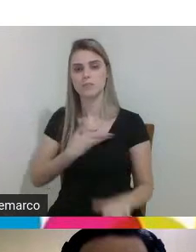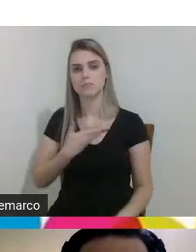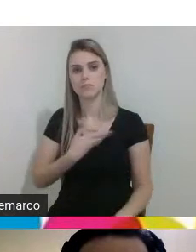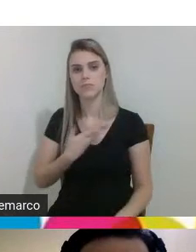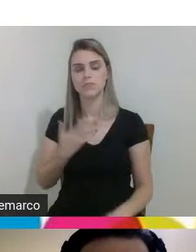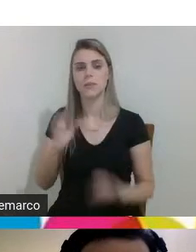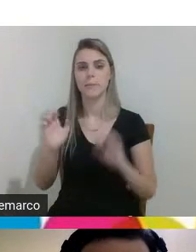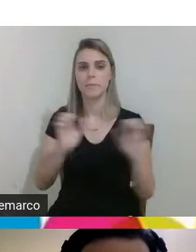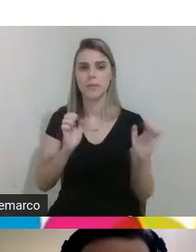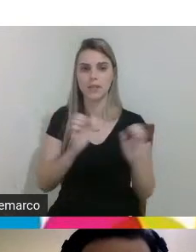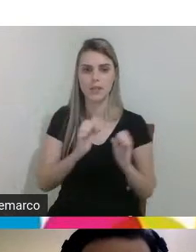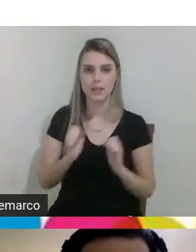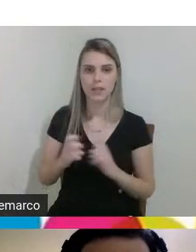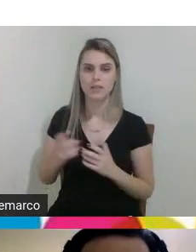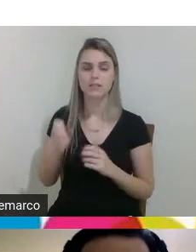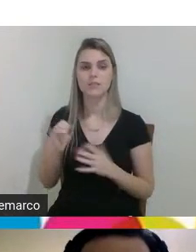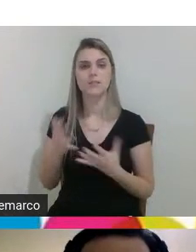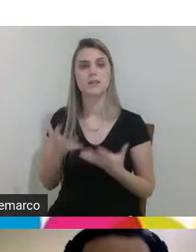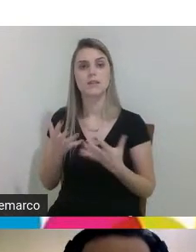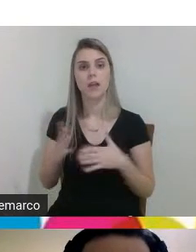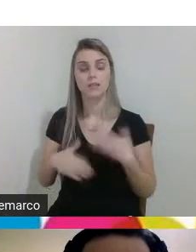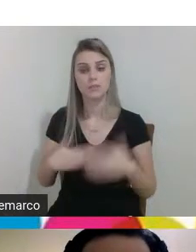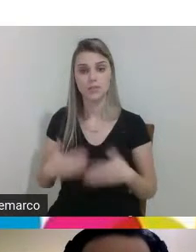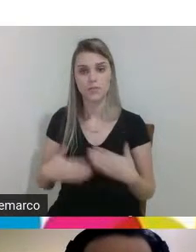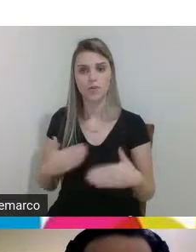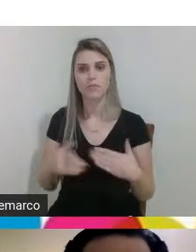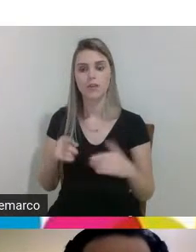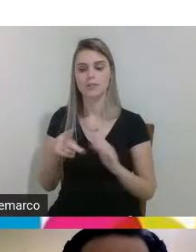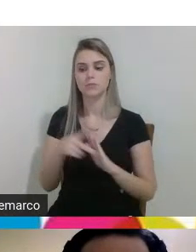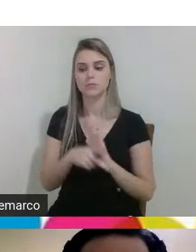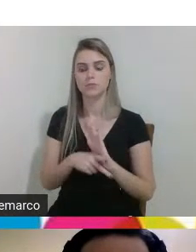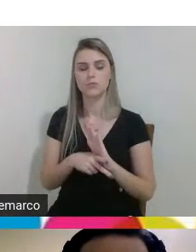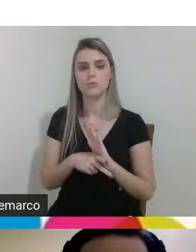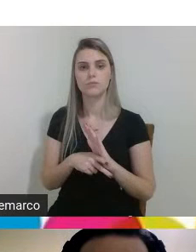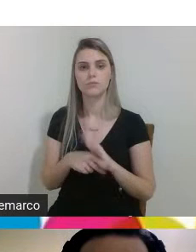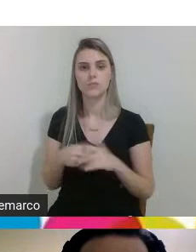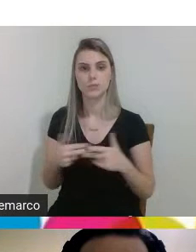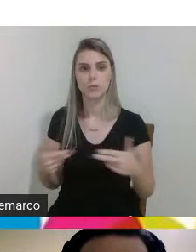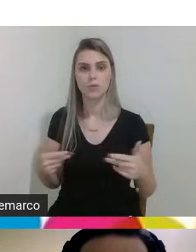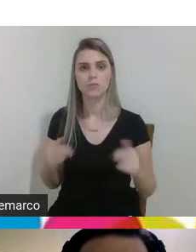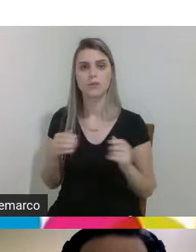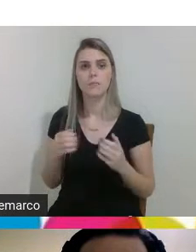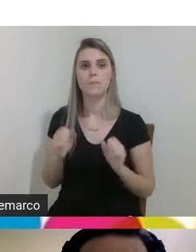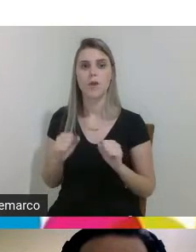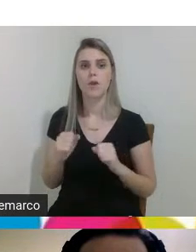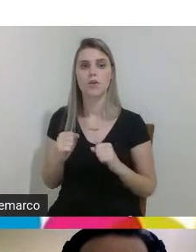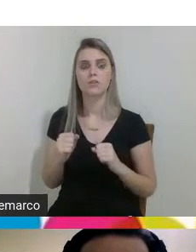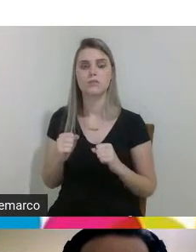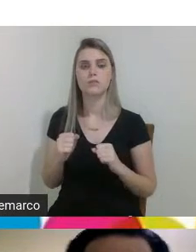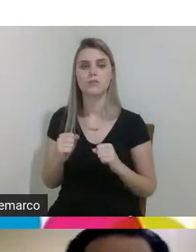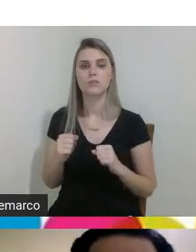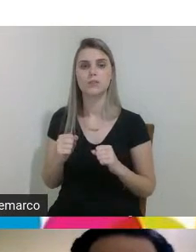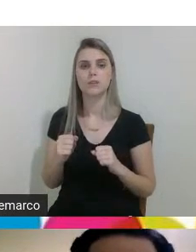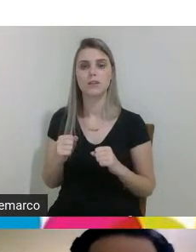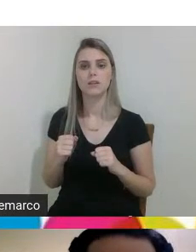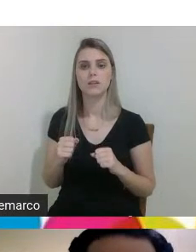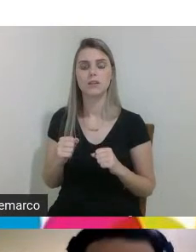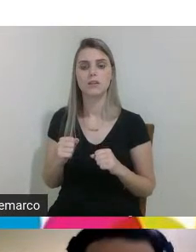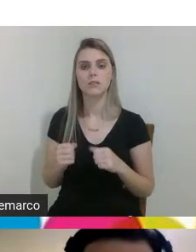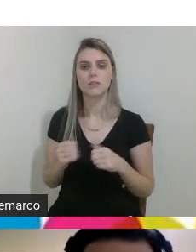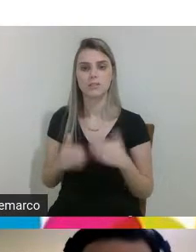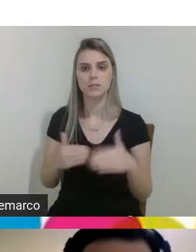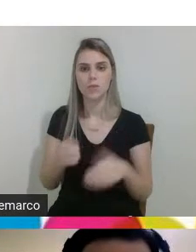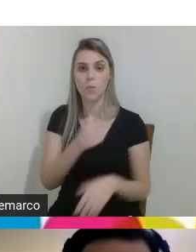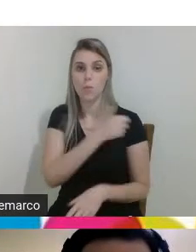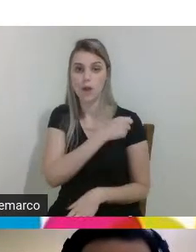empresas startups quiserem desenvolver esses produtos então são desenvolvidos os protagonistas são os nossos alunos